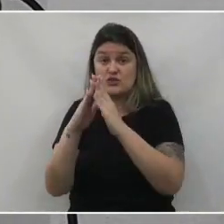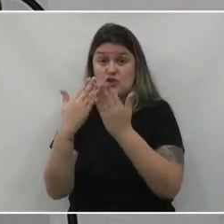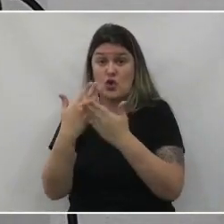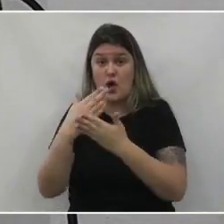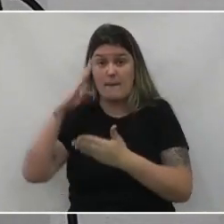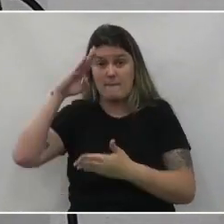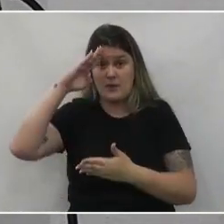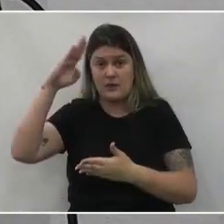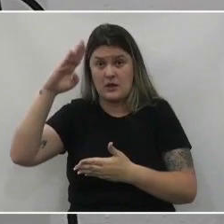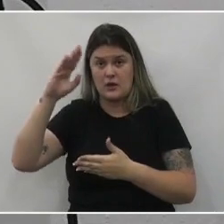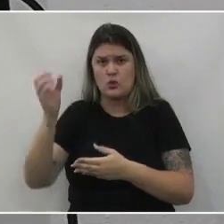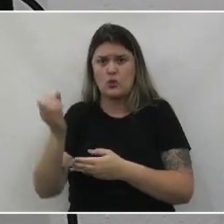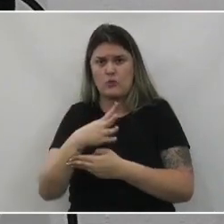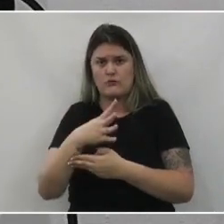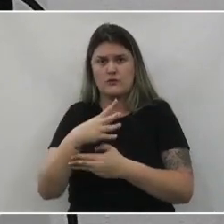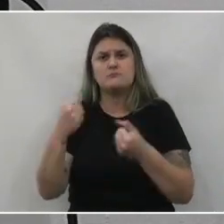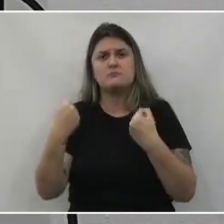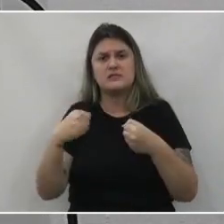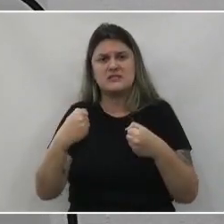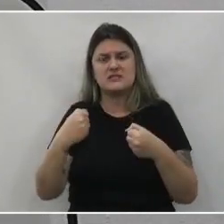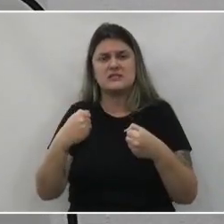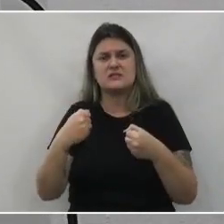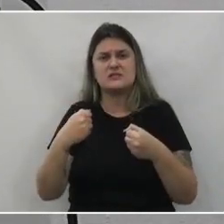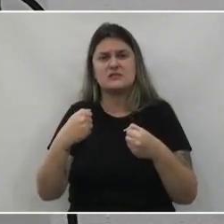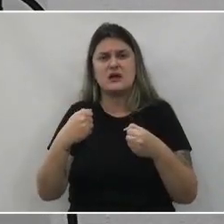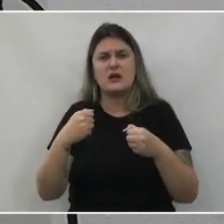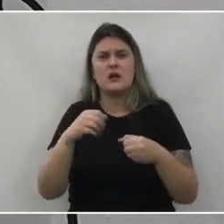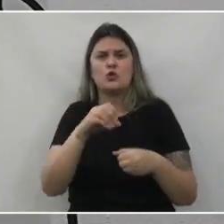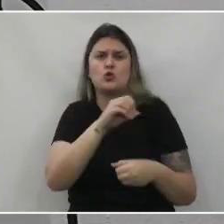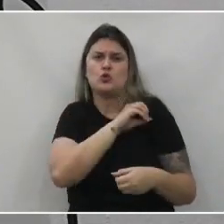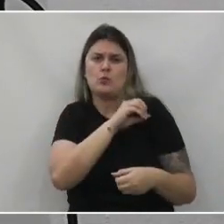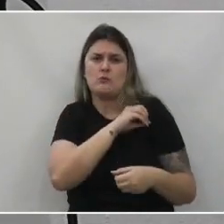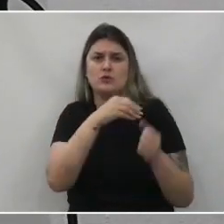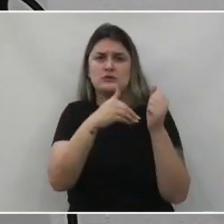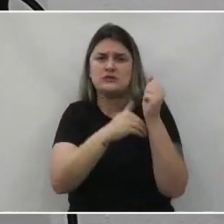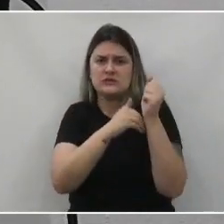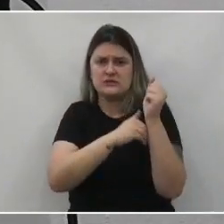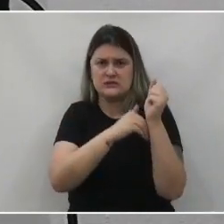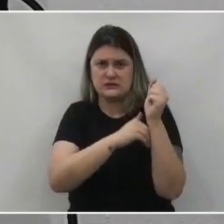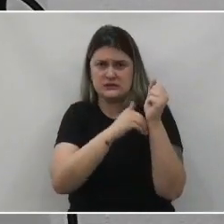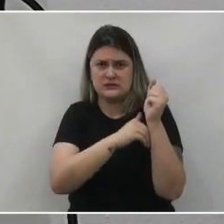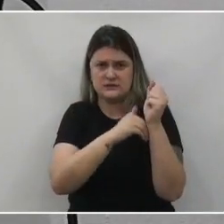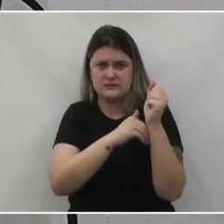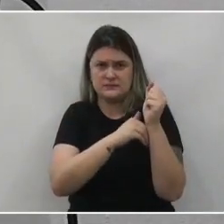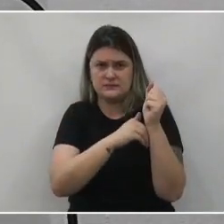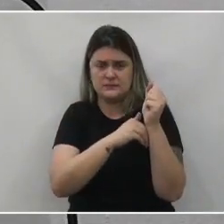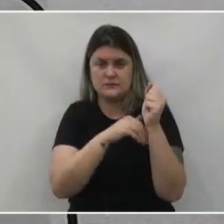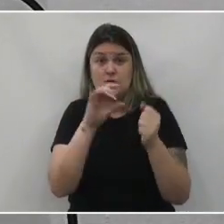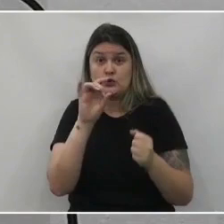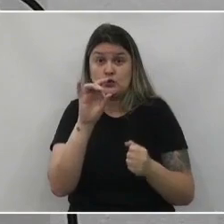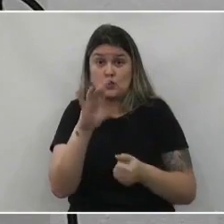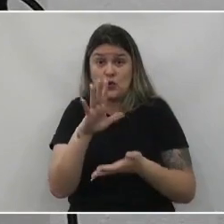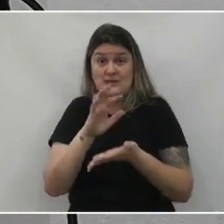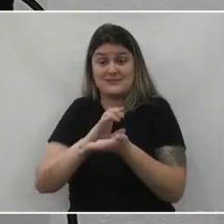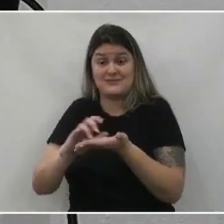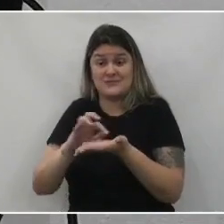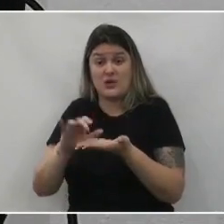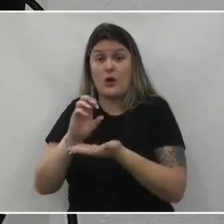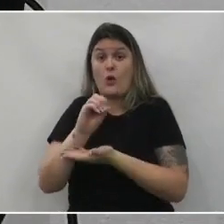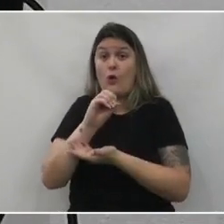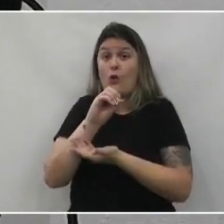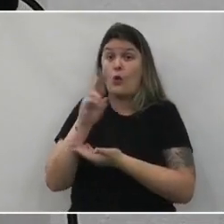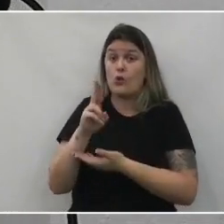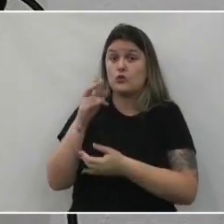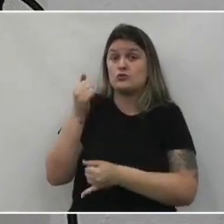novo a ser instalado no ano que vem, precisa de uma chave, seja uma senha que somente o secretário ou o diretor